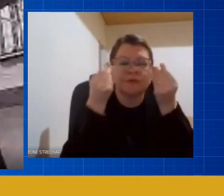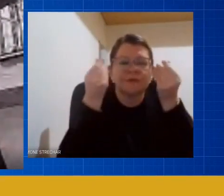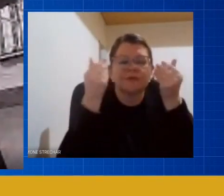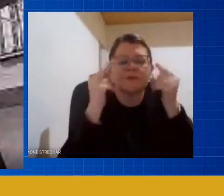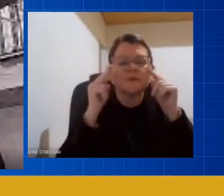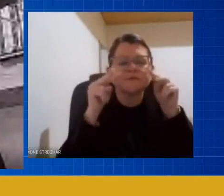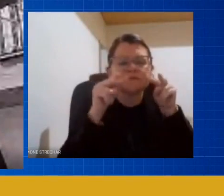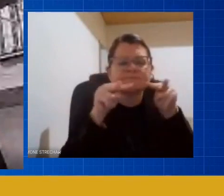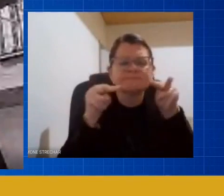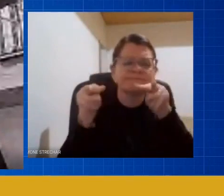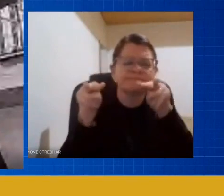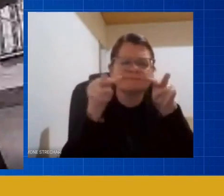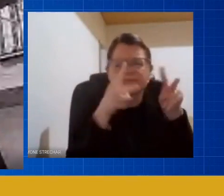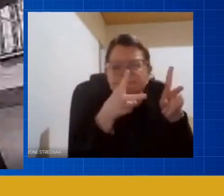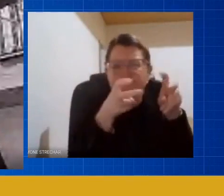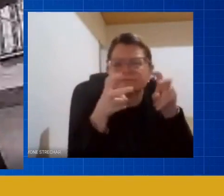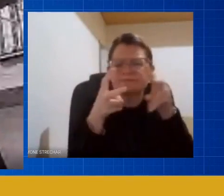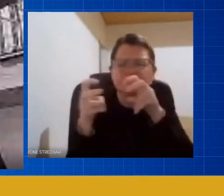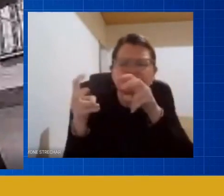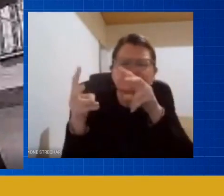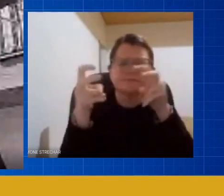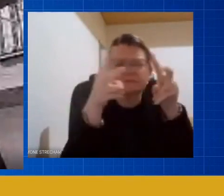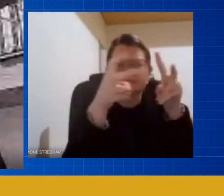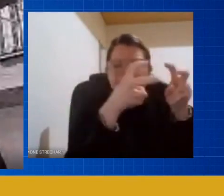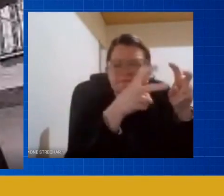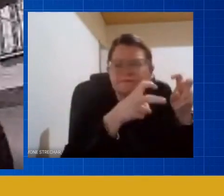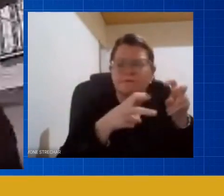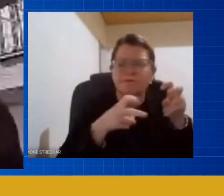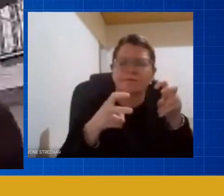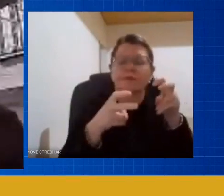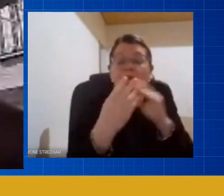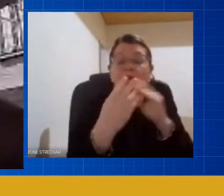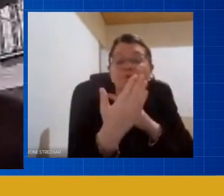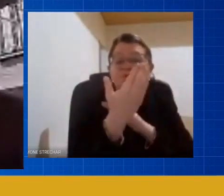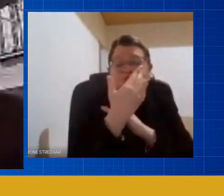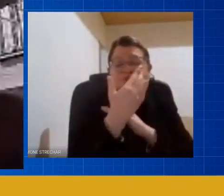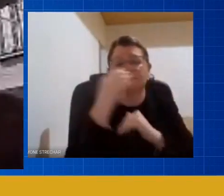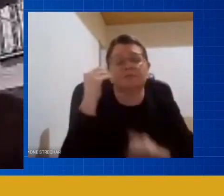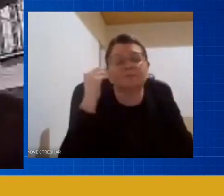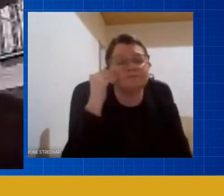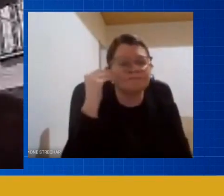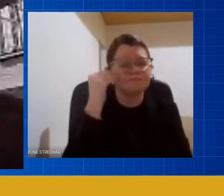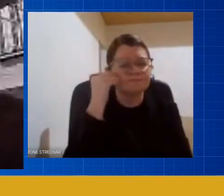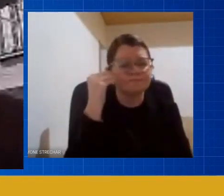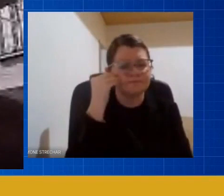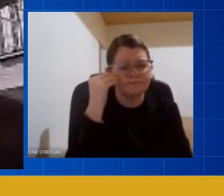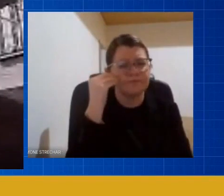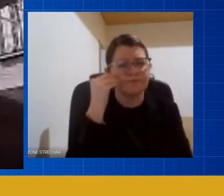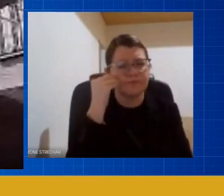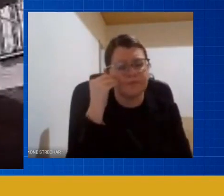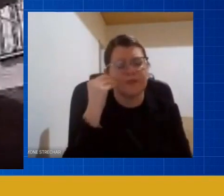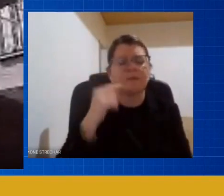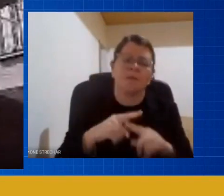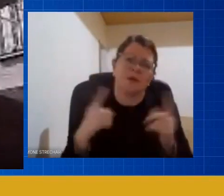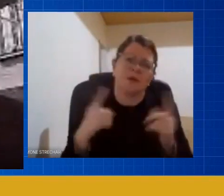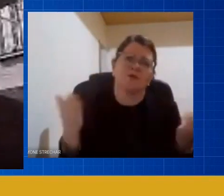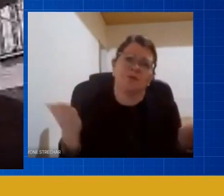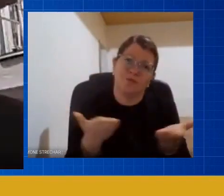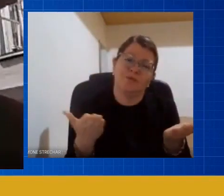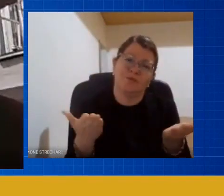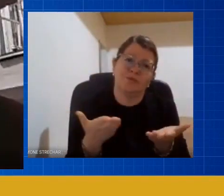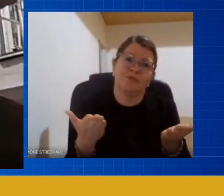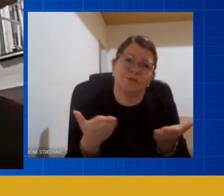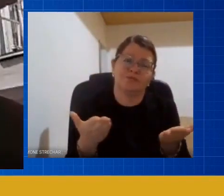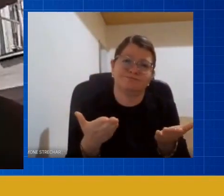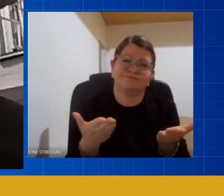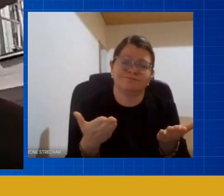vai nos proporcionar a oportunidade de tentar claro mesmo de forma hoje muito mais precária